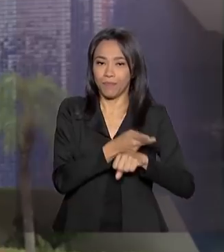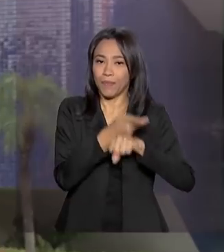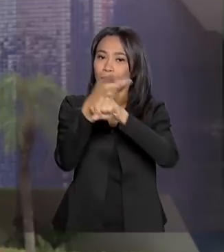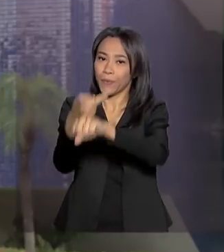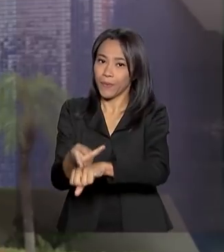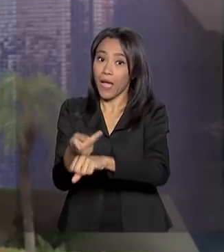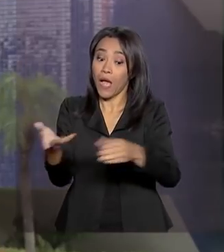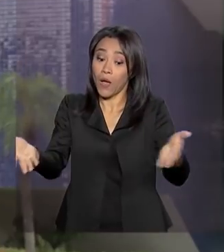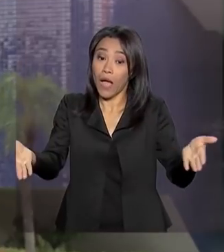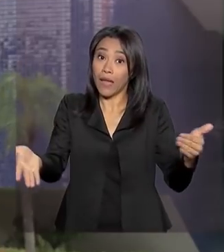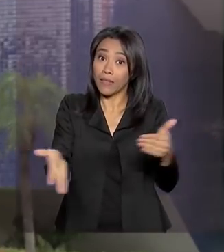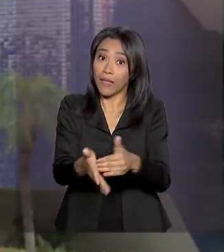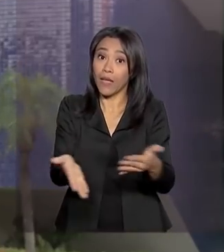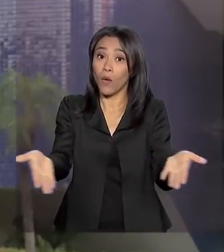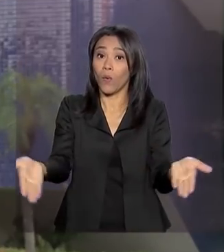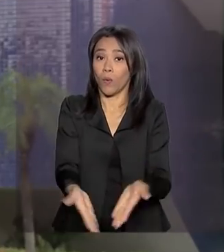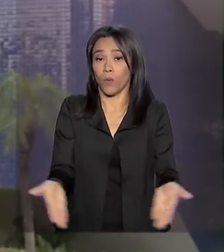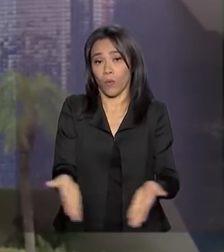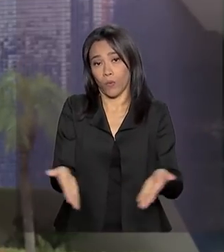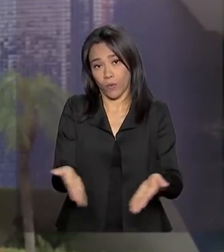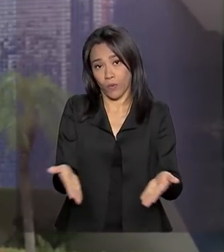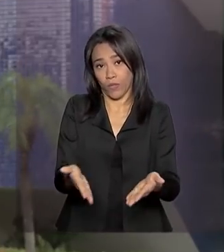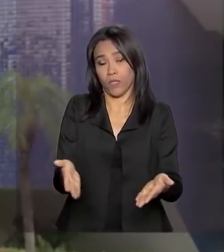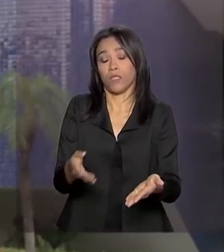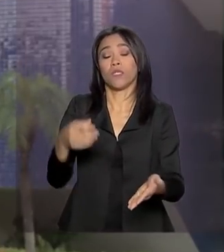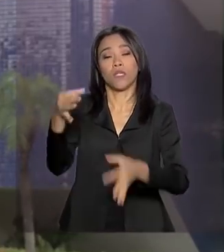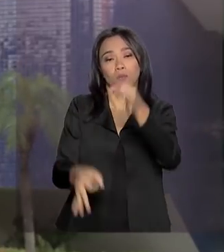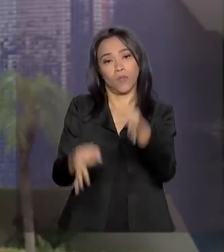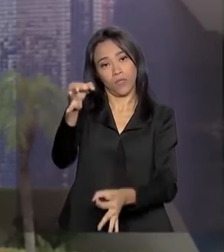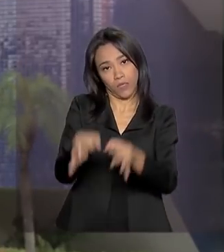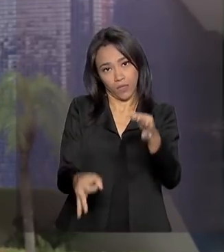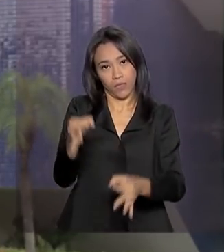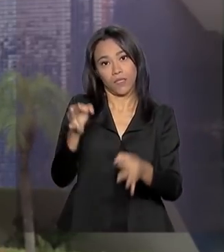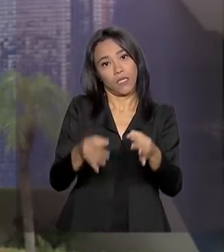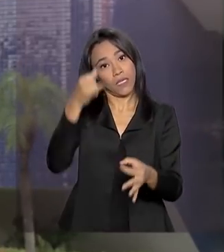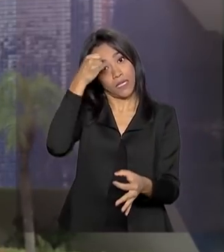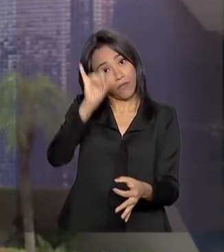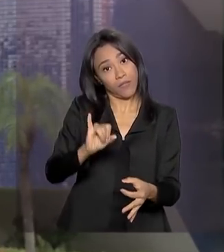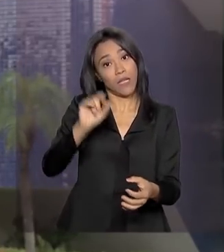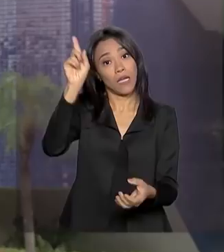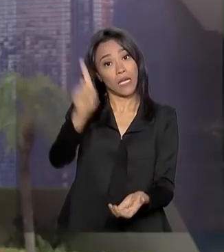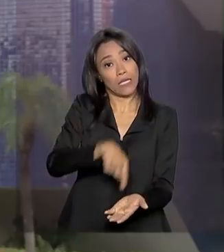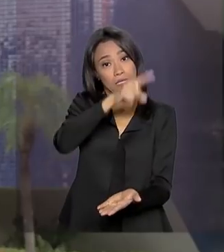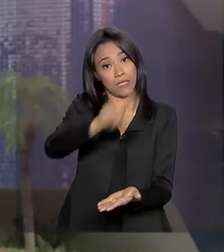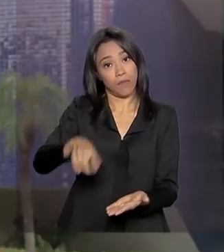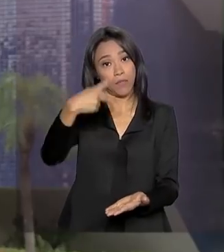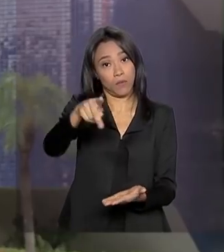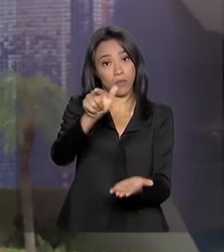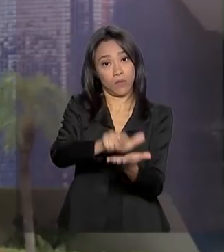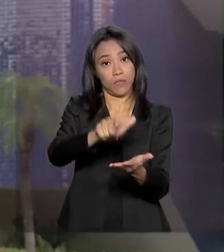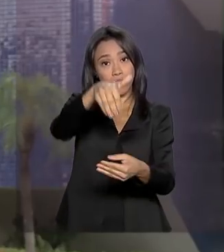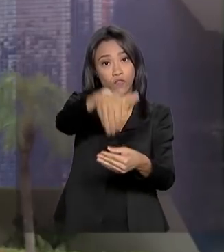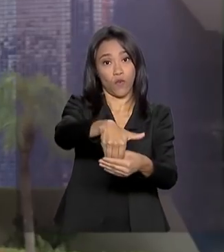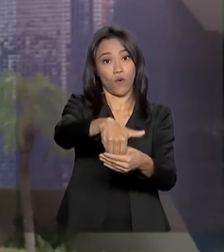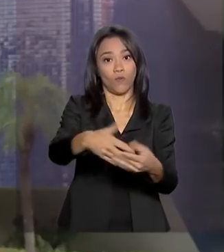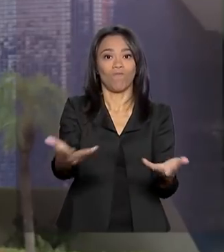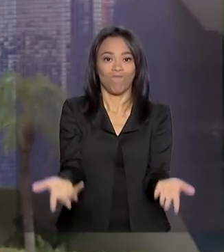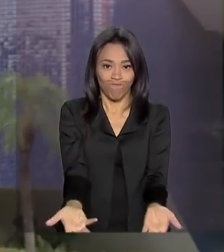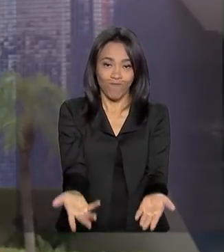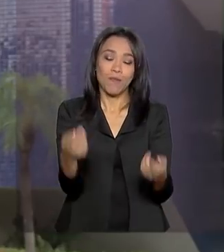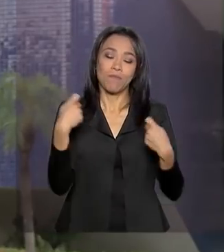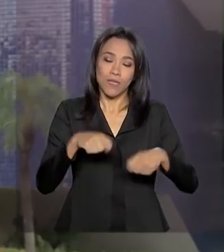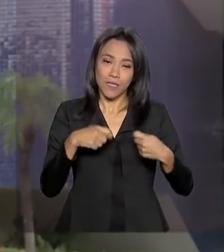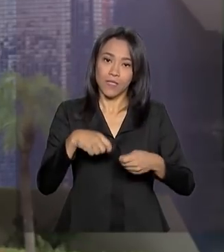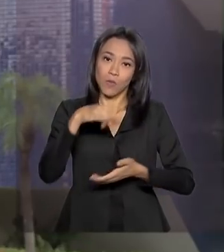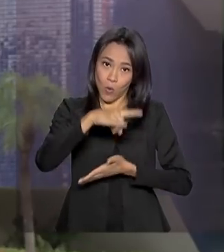tem até hoje para comparecer à justiça eleitoral e evitar o cancelamento do título. Para regularizar a situação,